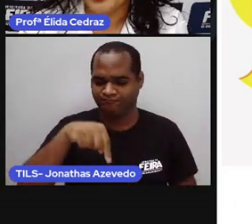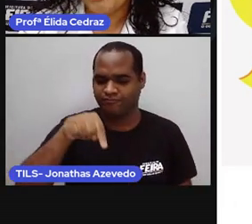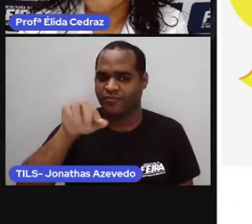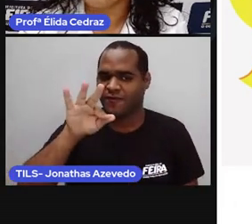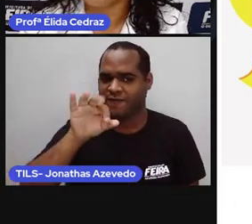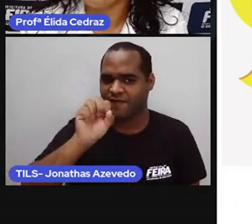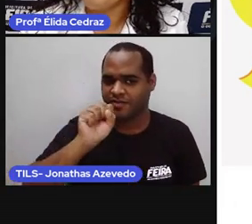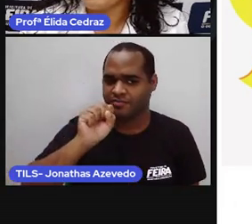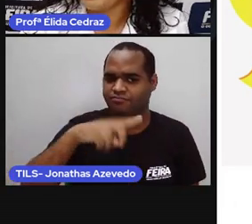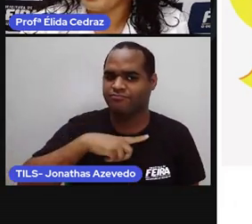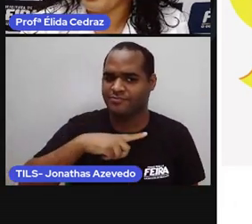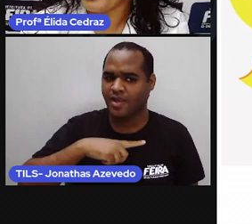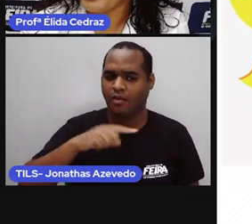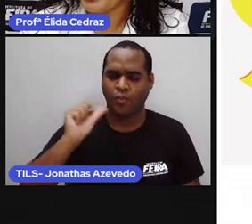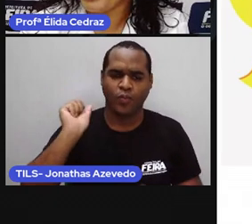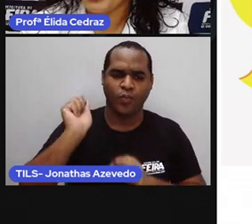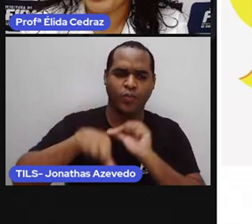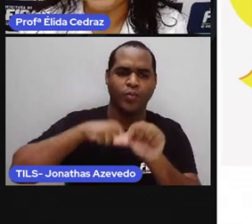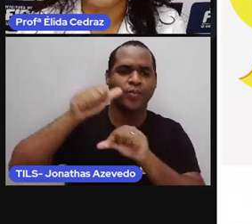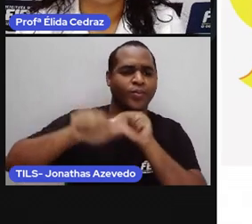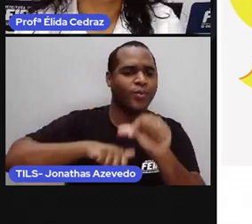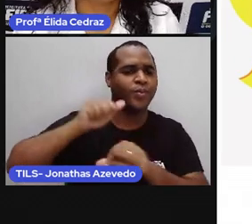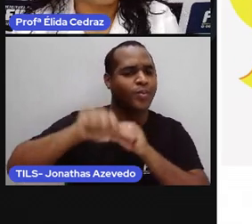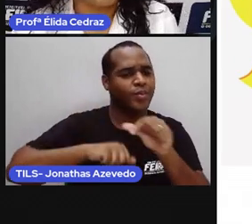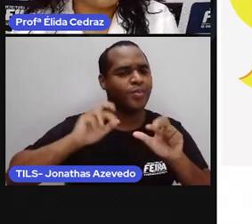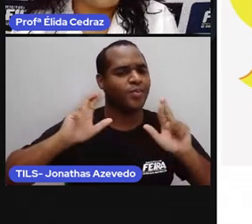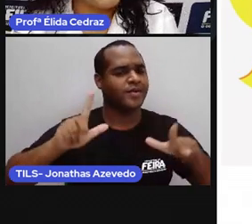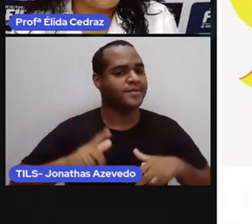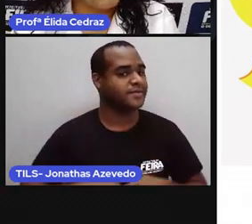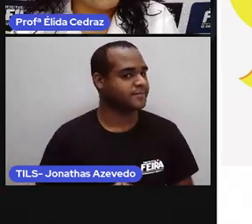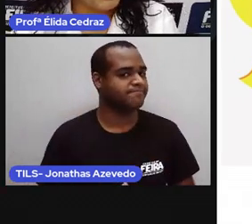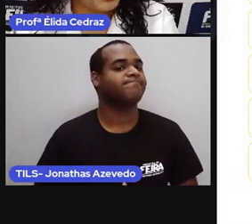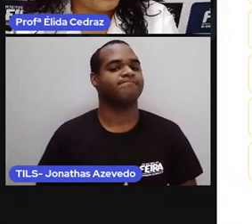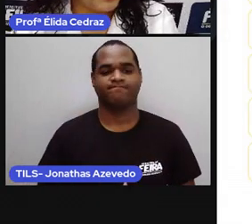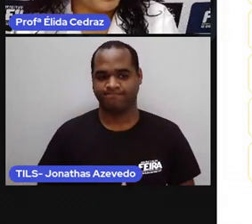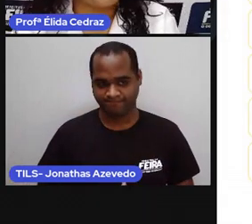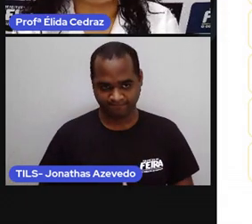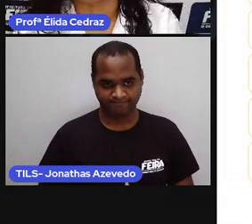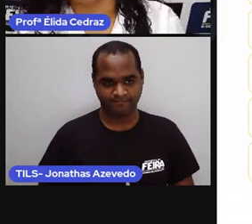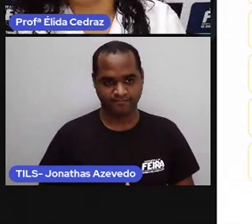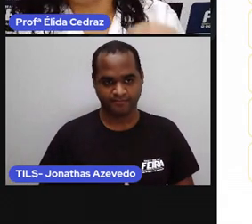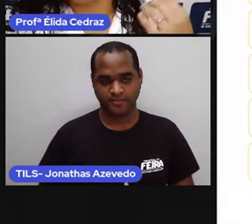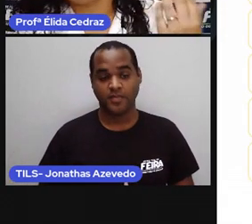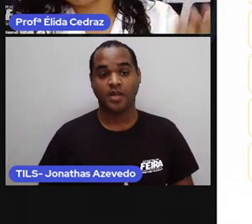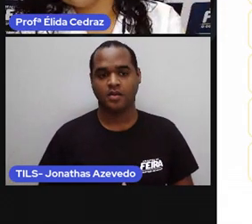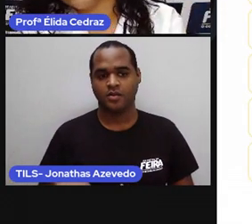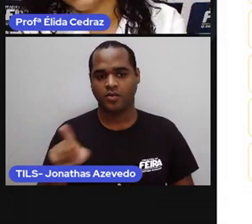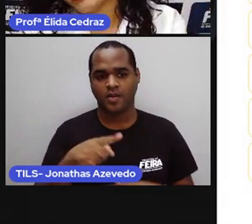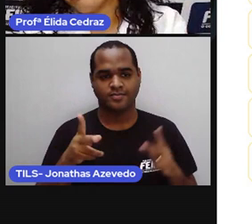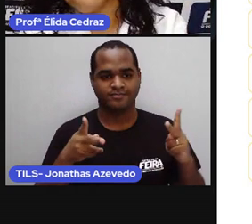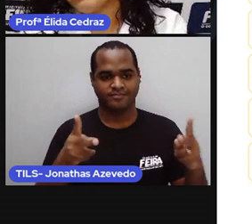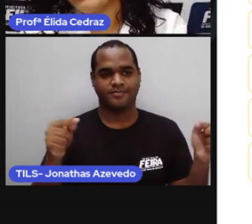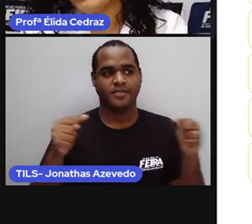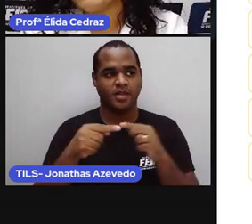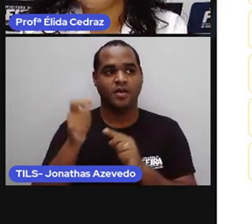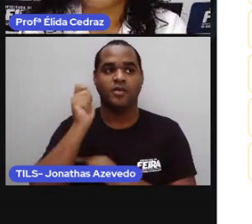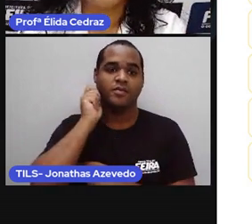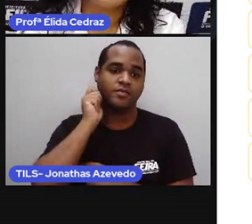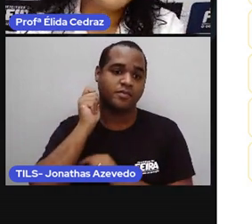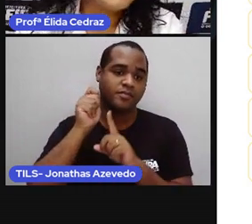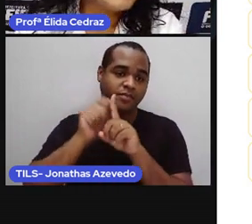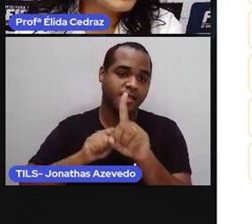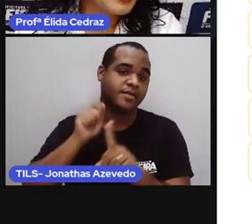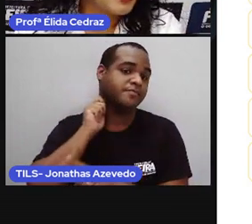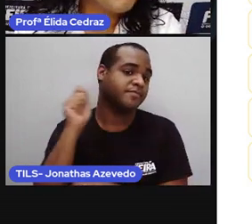o tempo mudou bastante, hein, gente? Vamos continuar. O mês de abril